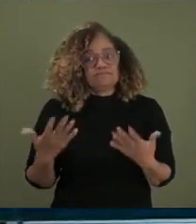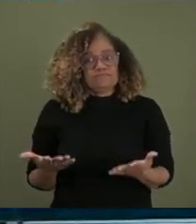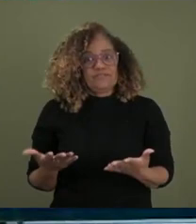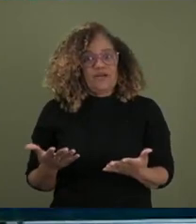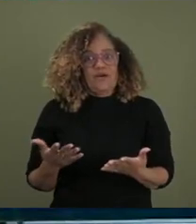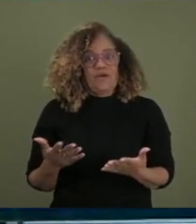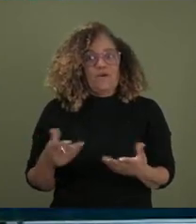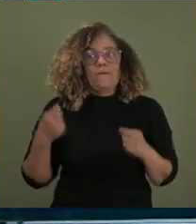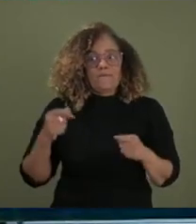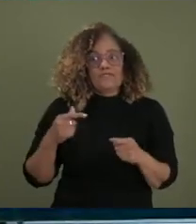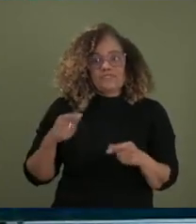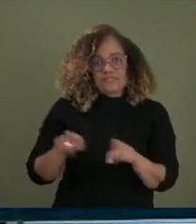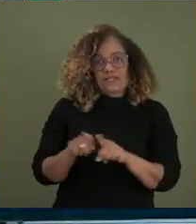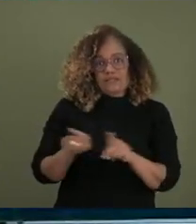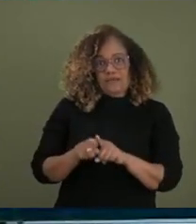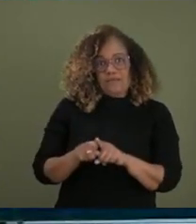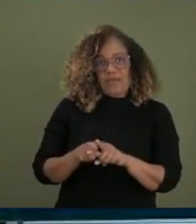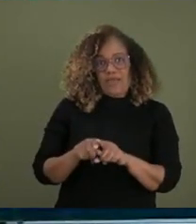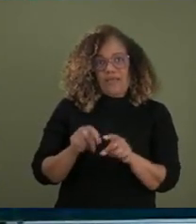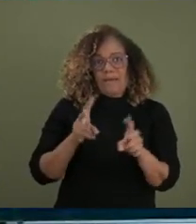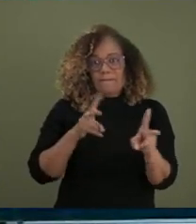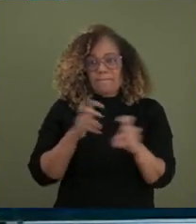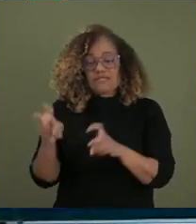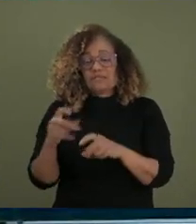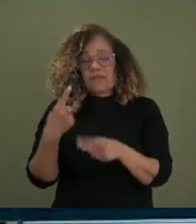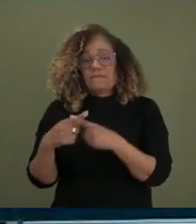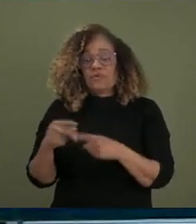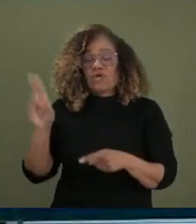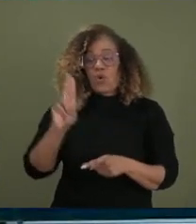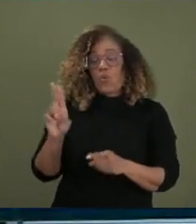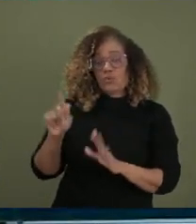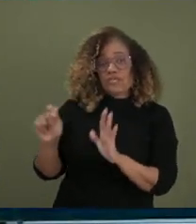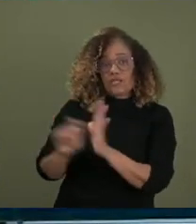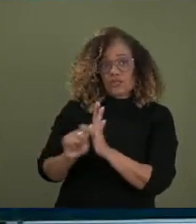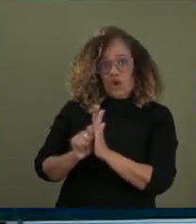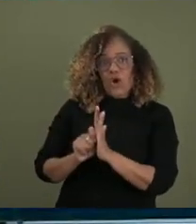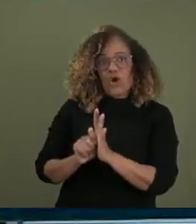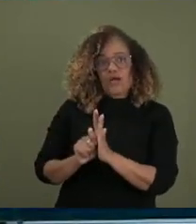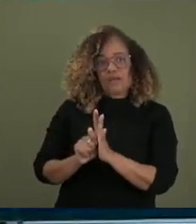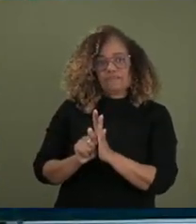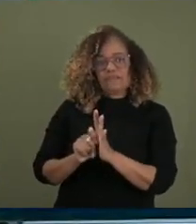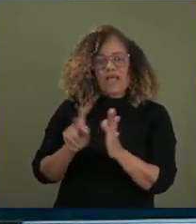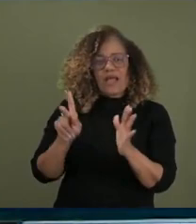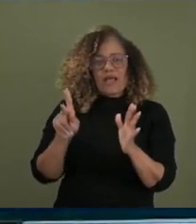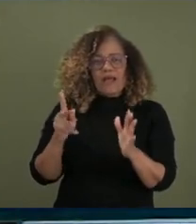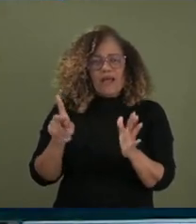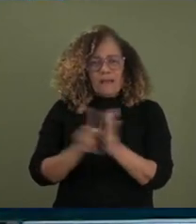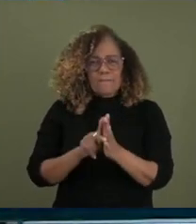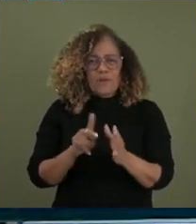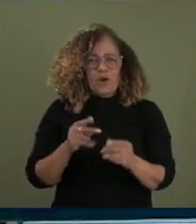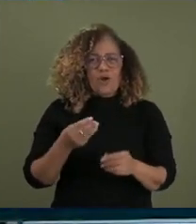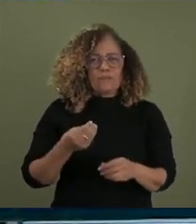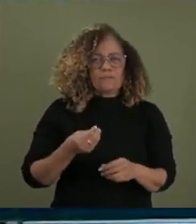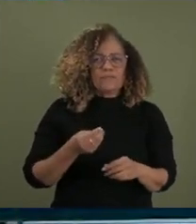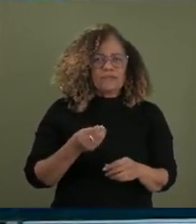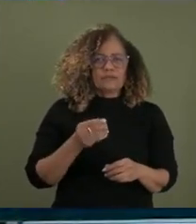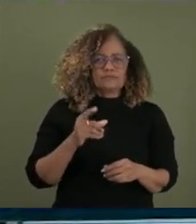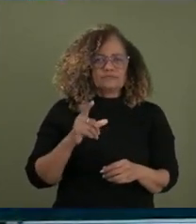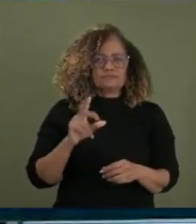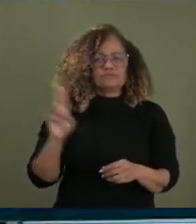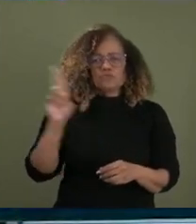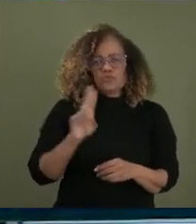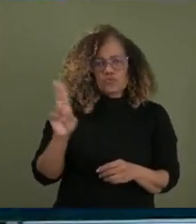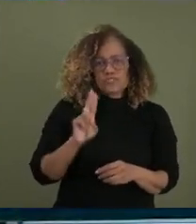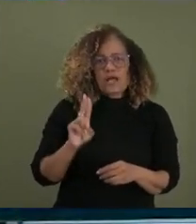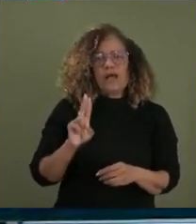isso tudo tem que ser considerado. A existência da droga é um perigo em abstrato. A própria existência dela é algo que gera ou deve